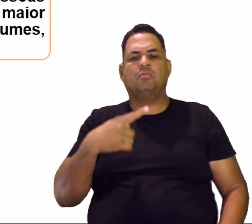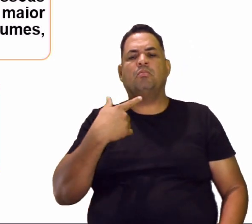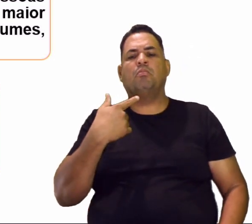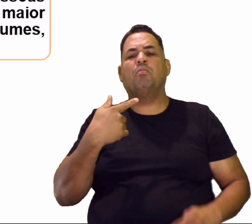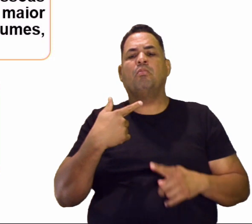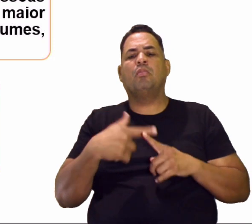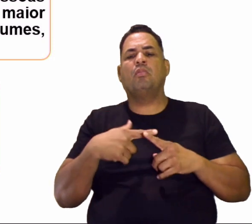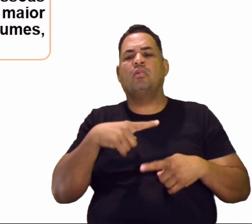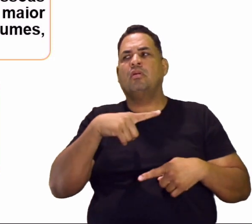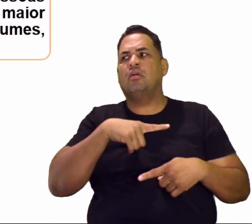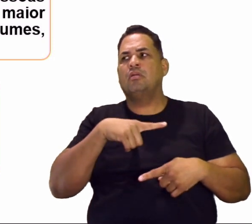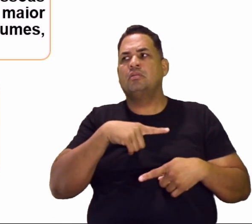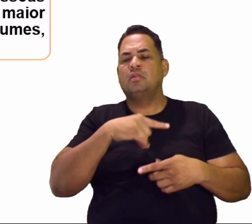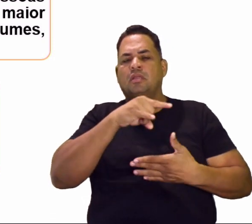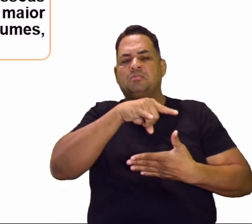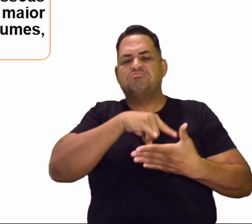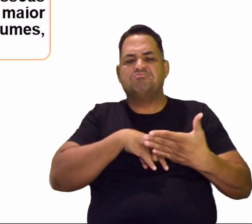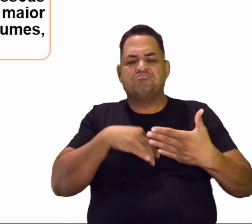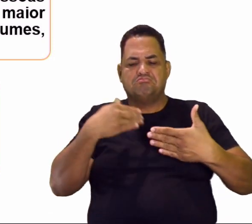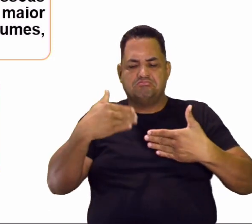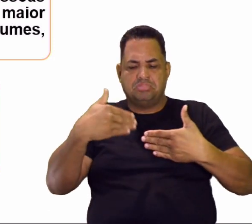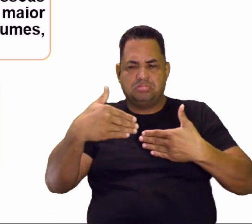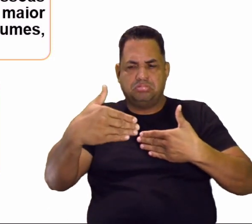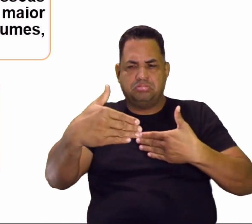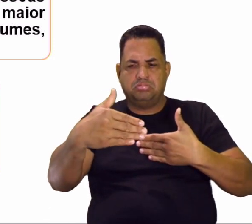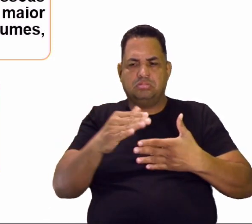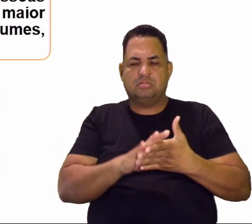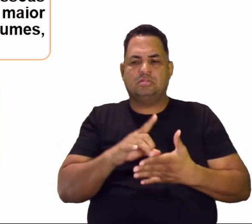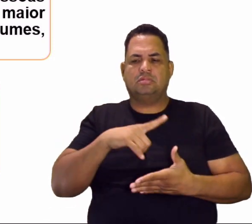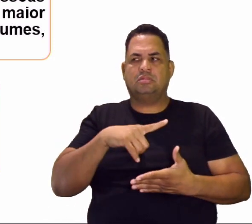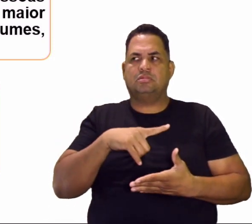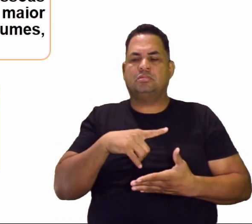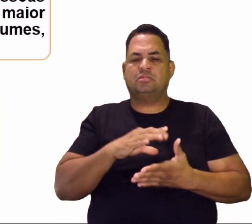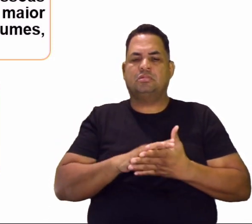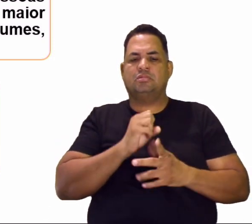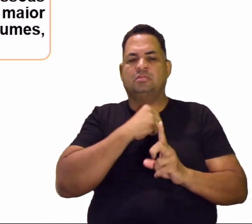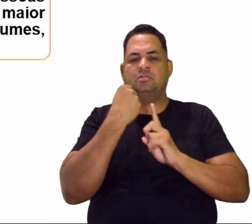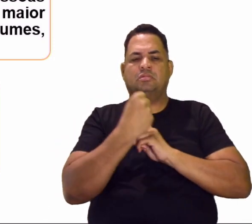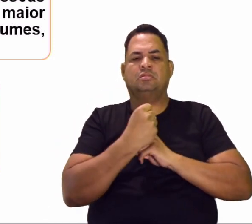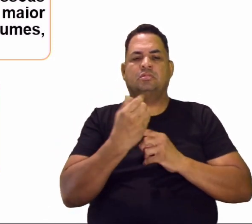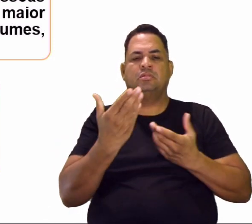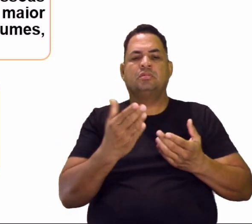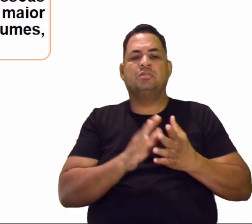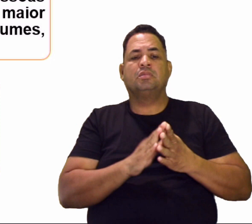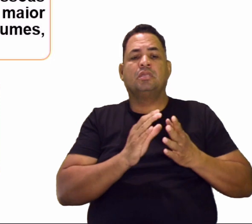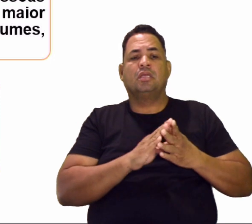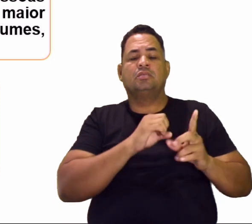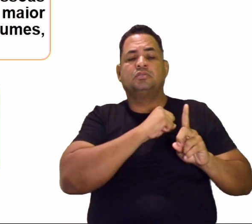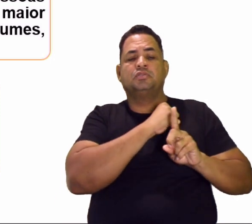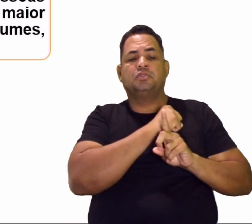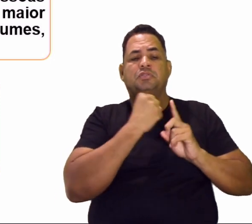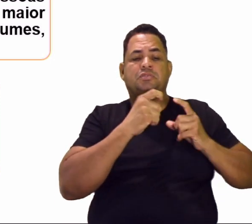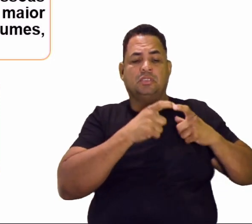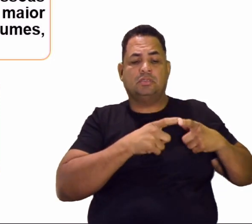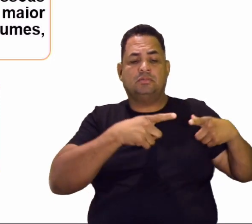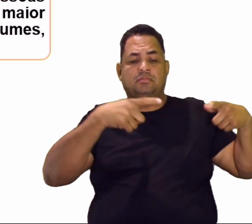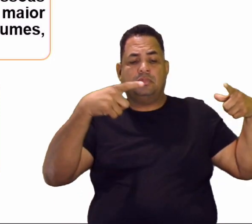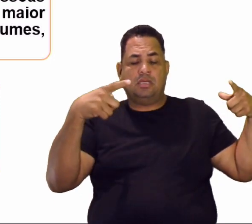burocracias e muitas formalidades dentro de uma sociedade? Porque a sociedade é algo grandioso, né gente?